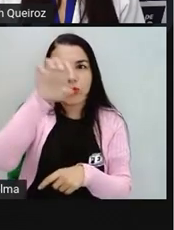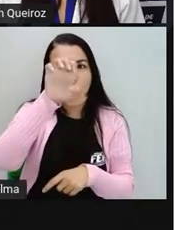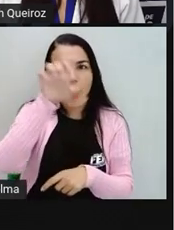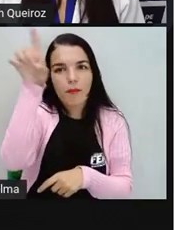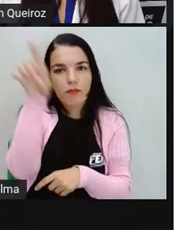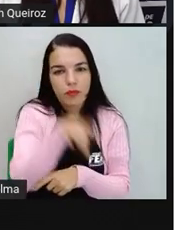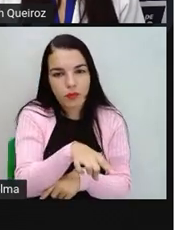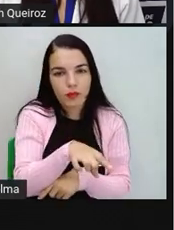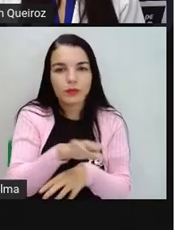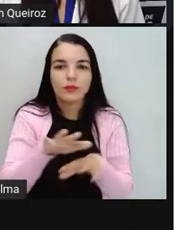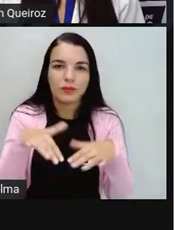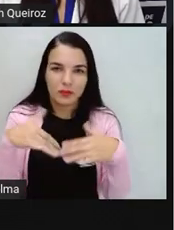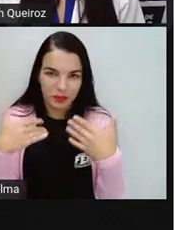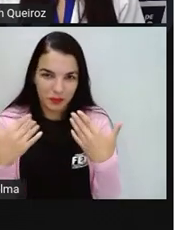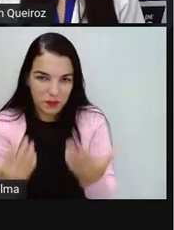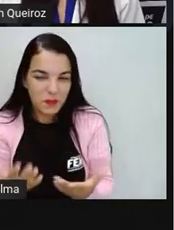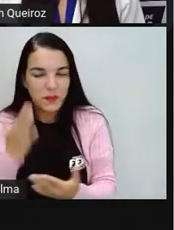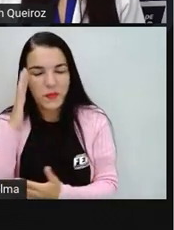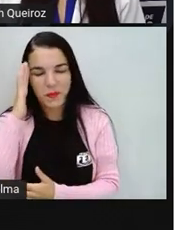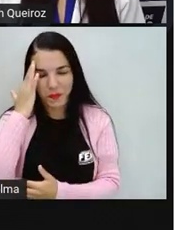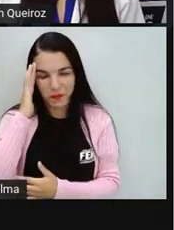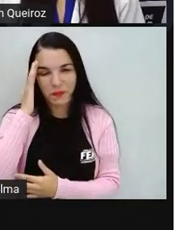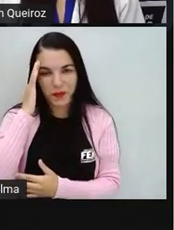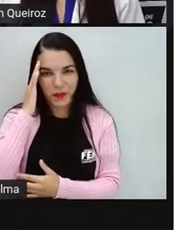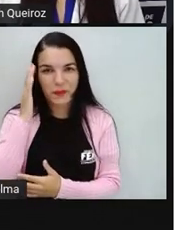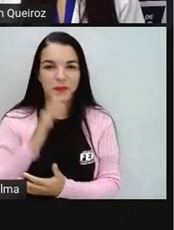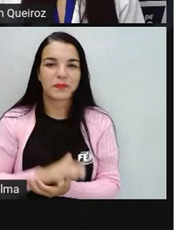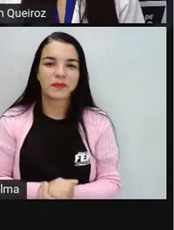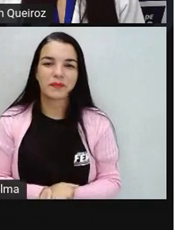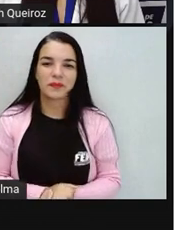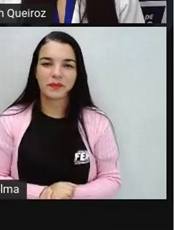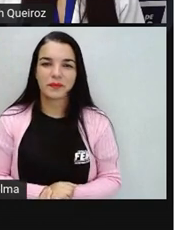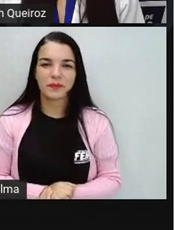vamos ter a presença da escrita e da imagem.